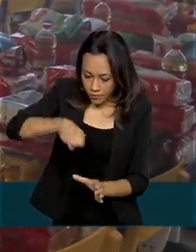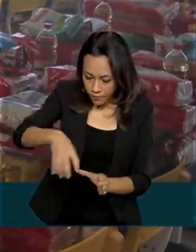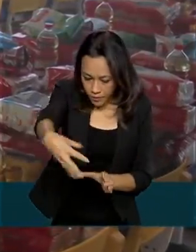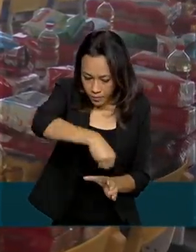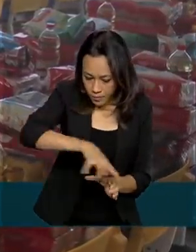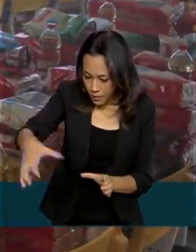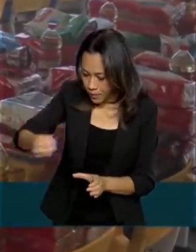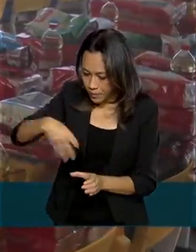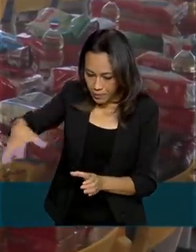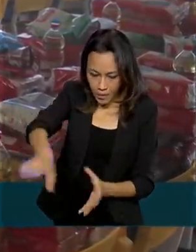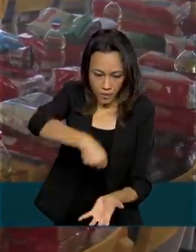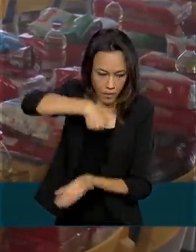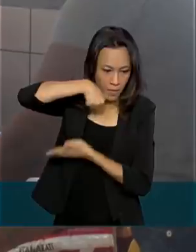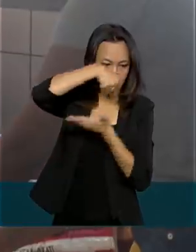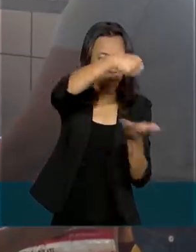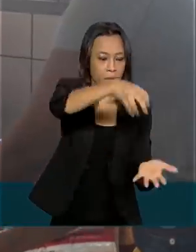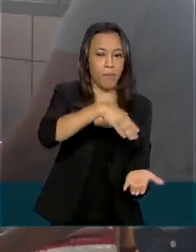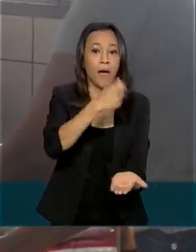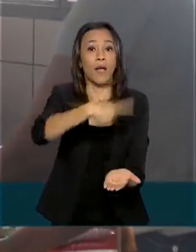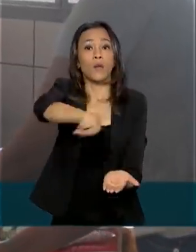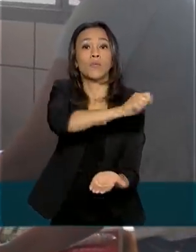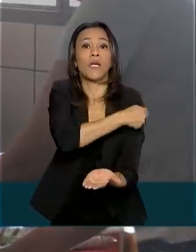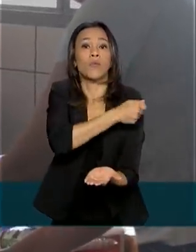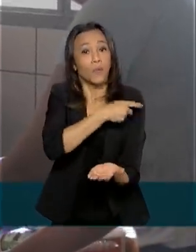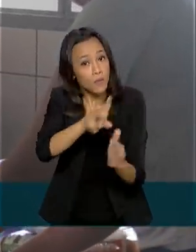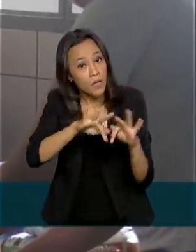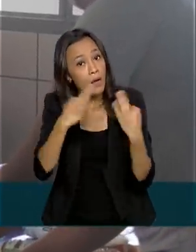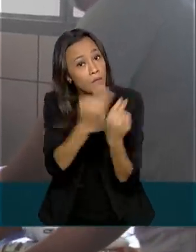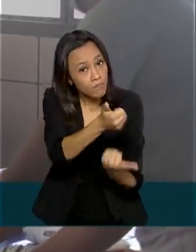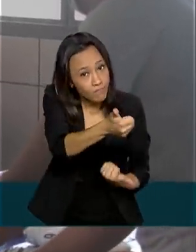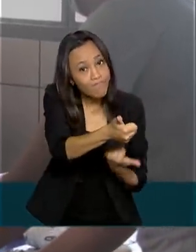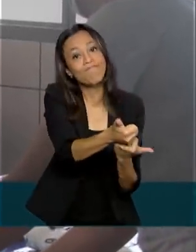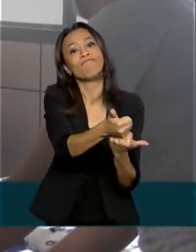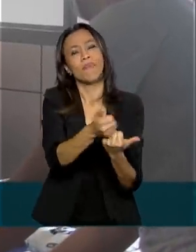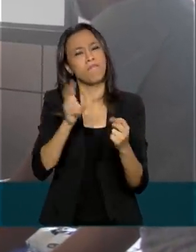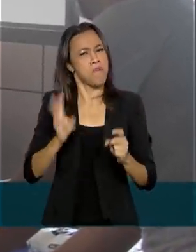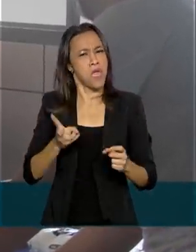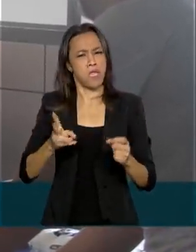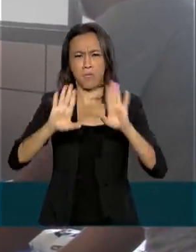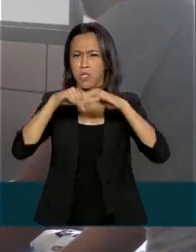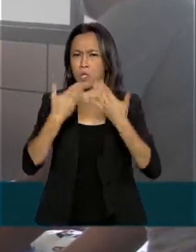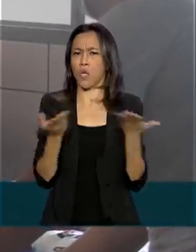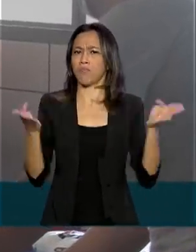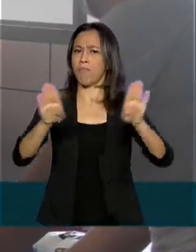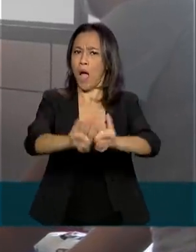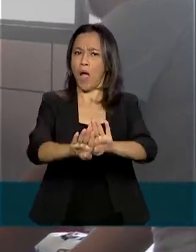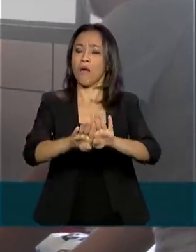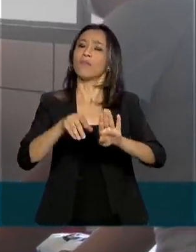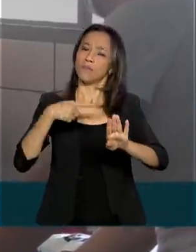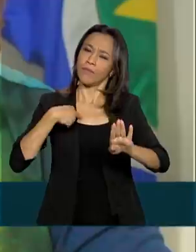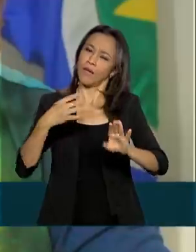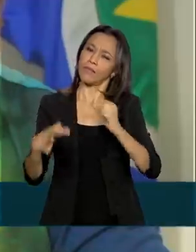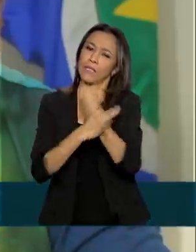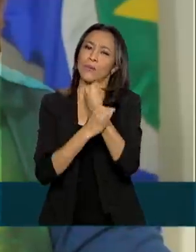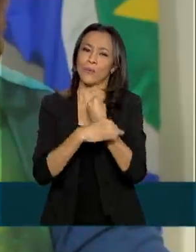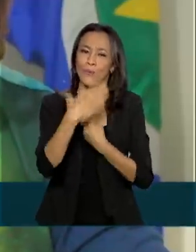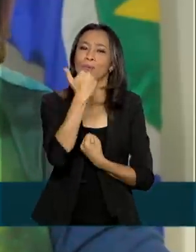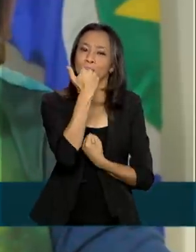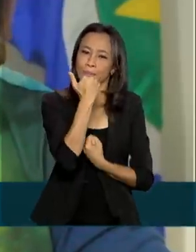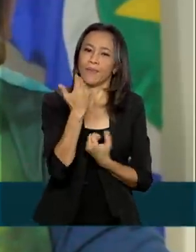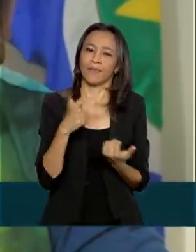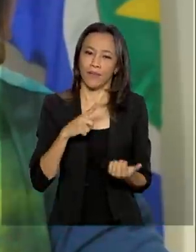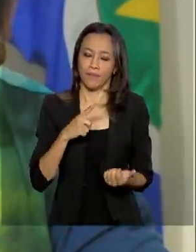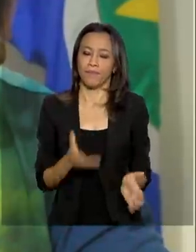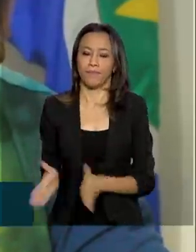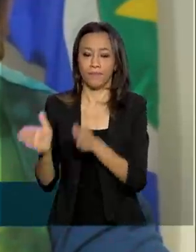para os estudantes e suas famílias. Assim, mesmo com as aulas suspensas, a merenda escolar está garantida. Os pais, esses